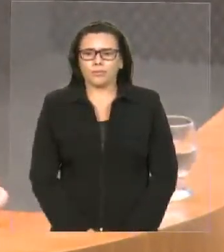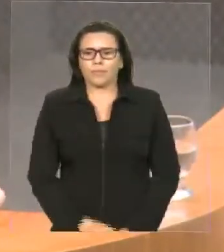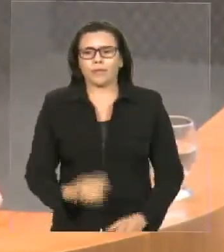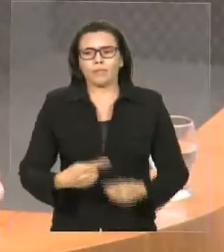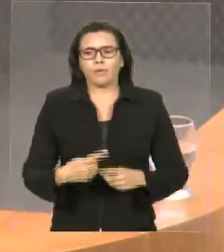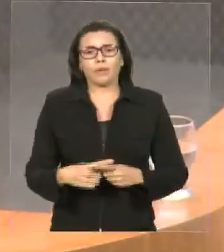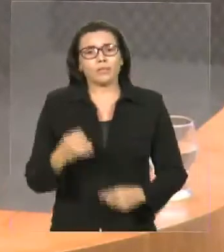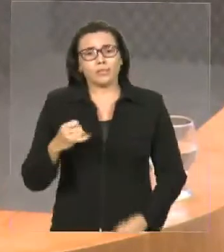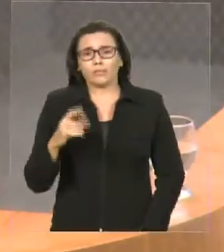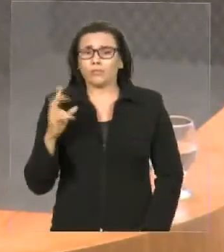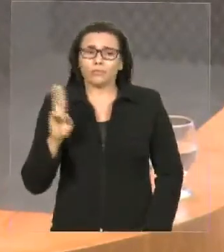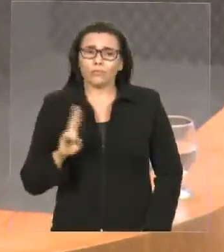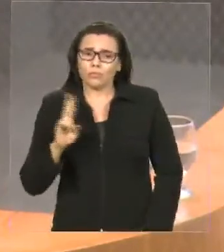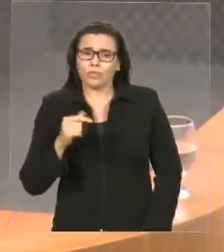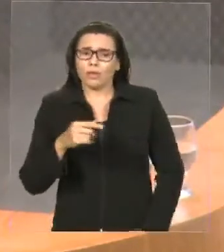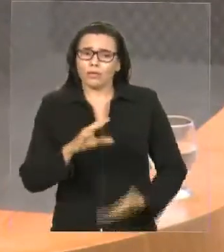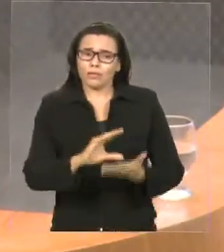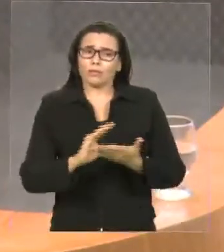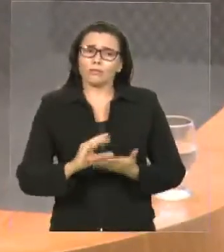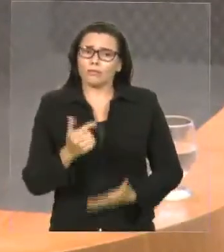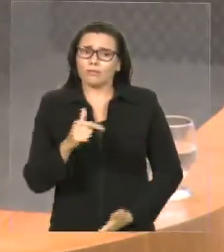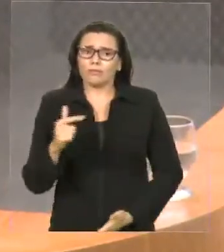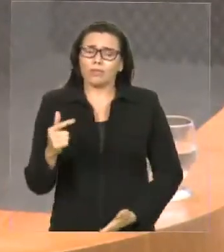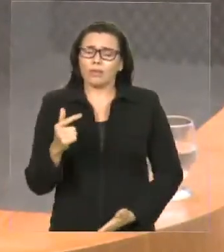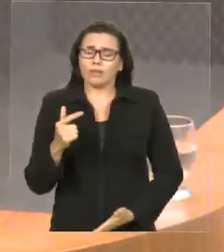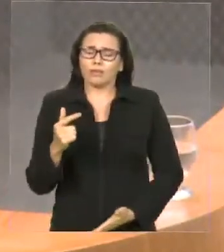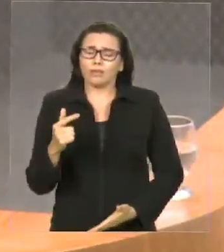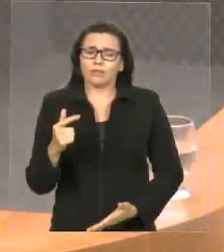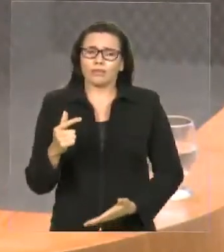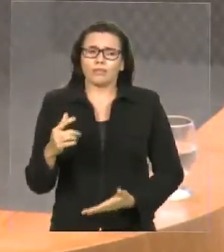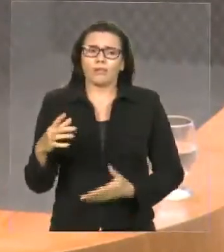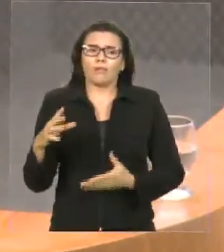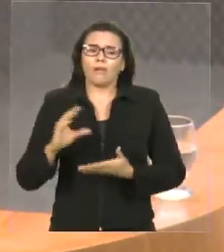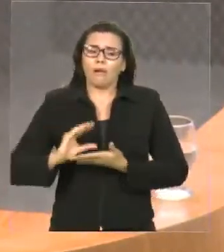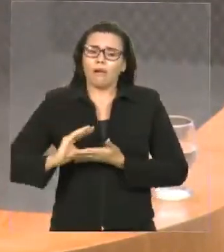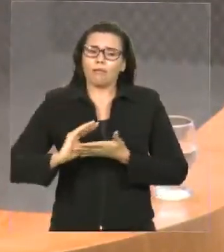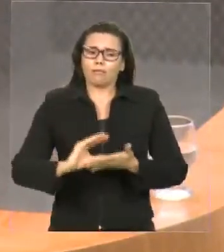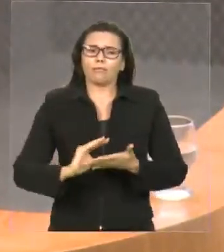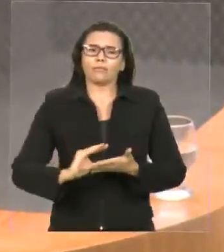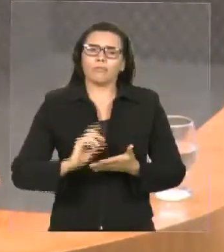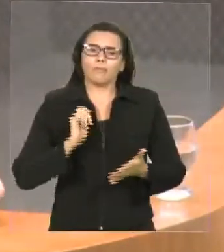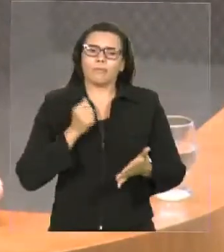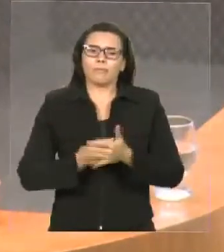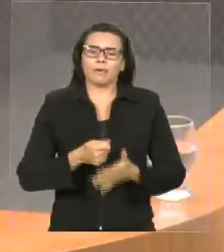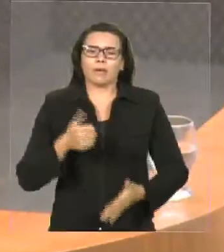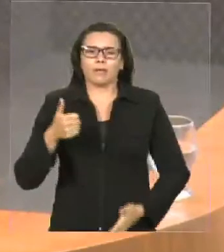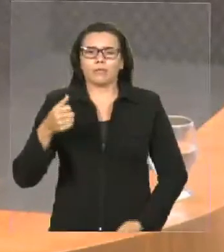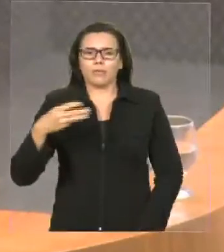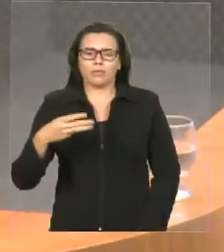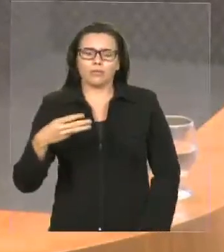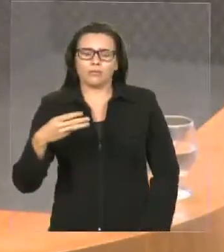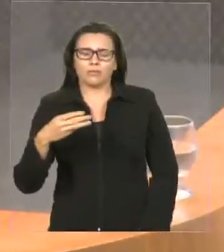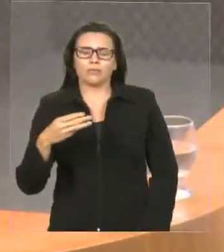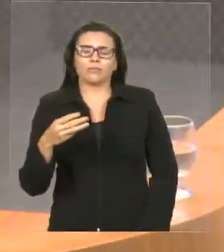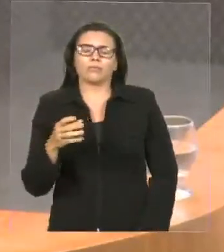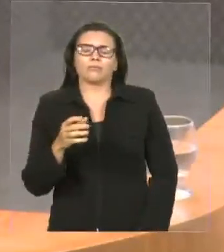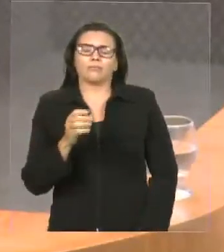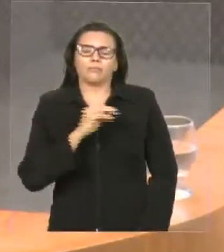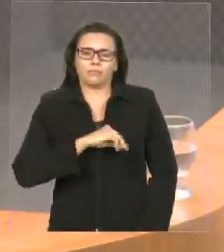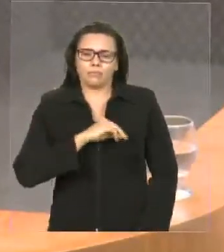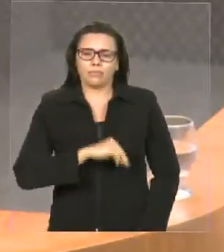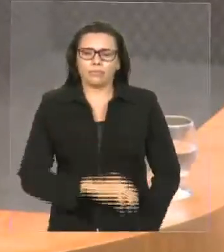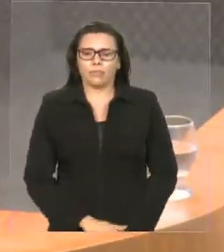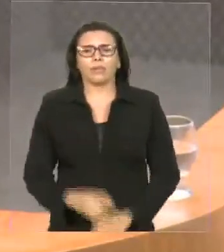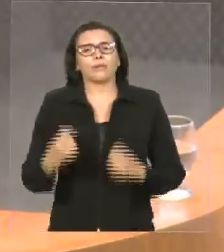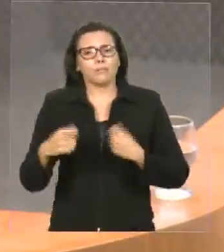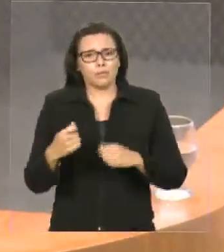para pagar o 13º. Então, nós precisamos ter uma transparência em relação a esse recurso da lei de repatriação e precisamos ter uma